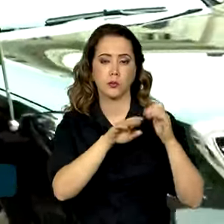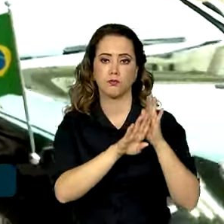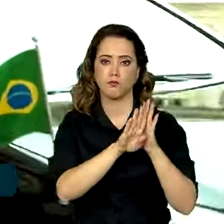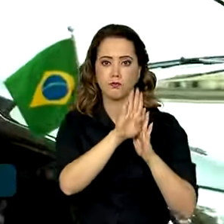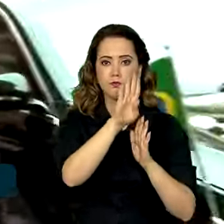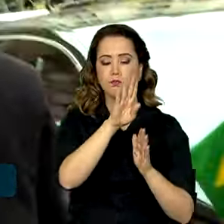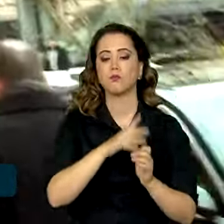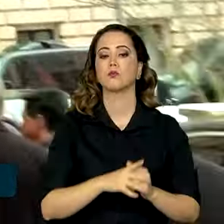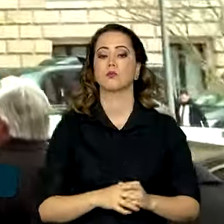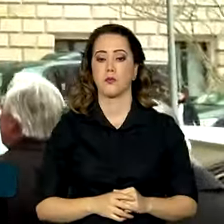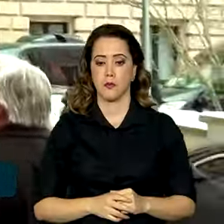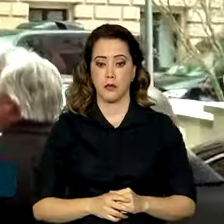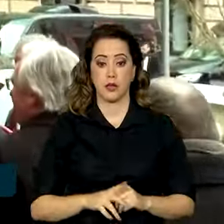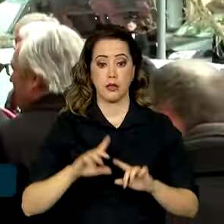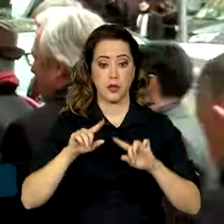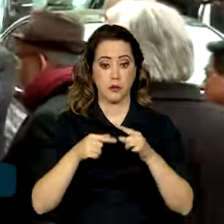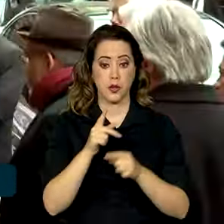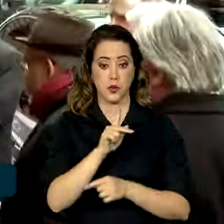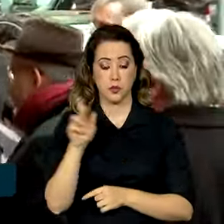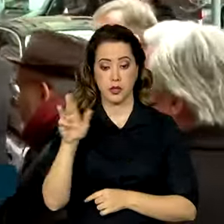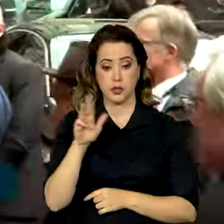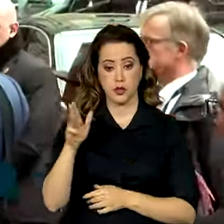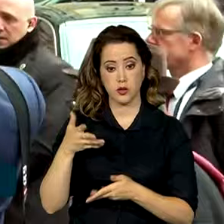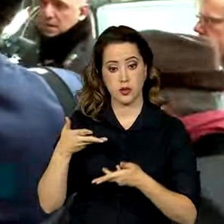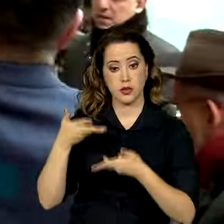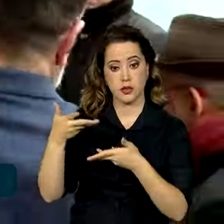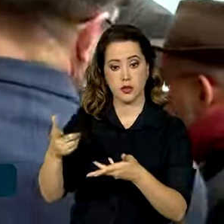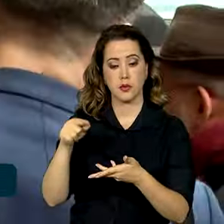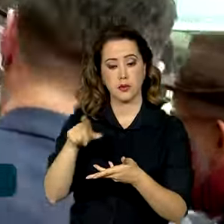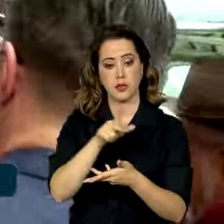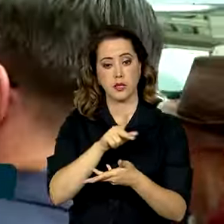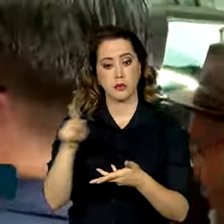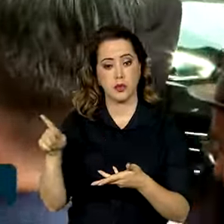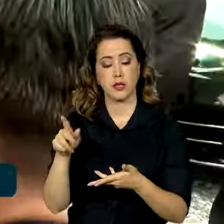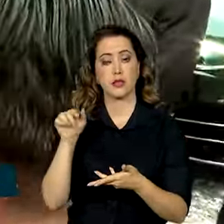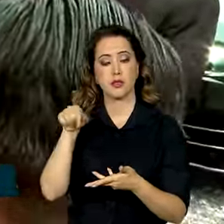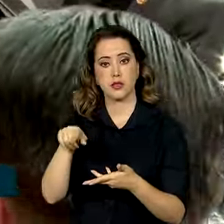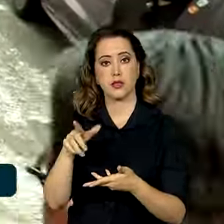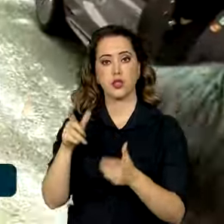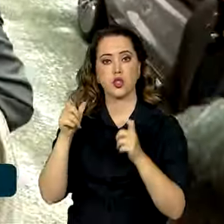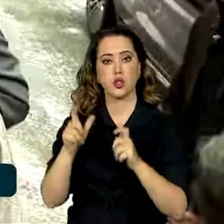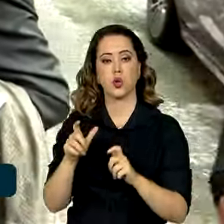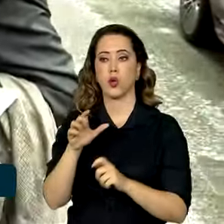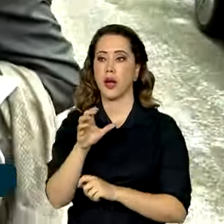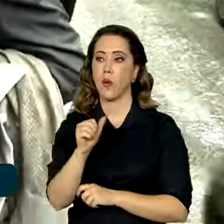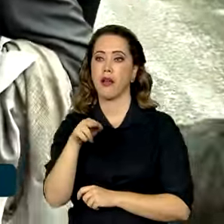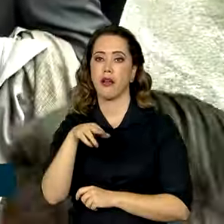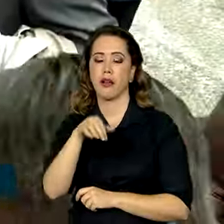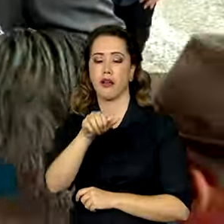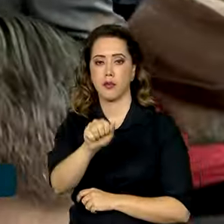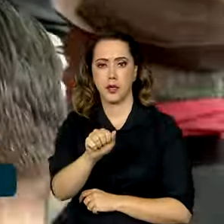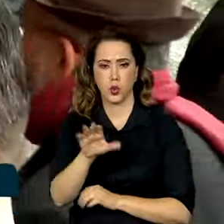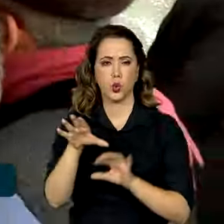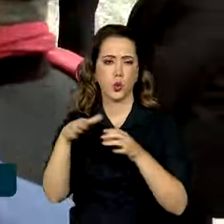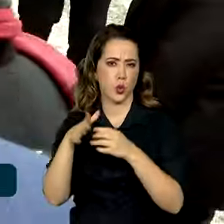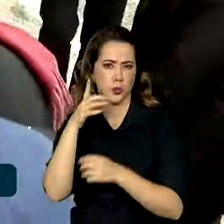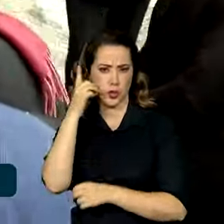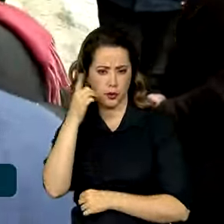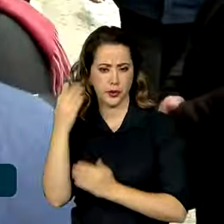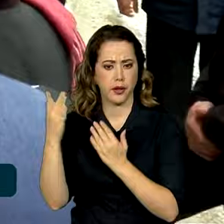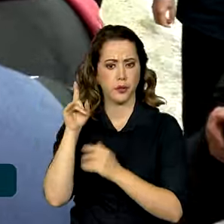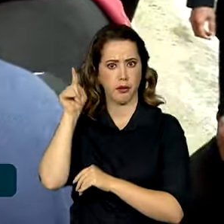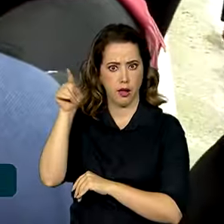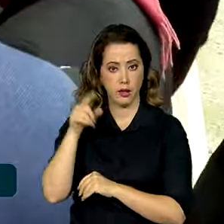Em seguida, o presidente brasileiro foi recepcionado pela presidente do Bundesrat, a Câmara Alta do Parlamento Alemão, Manuela